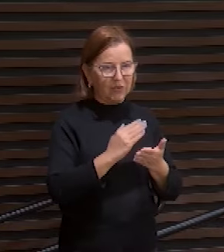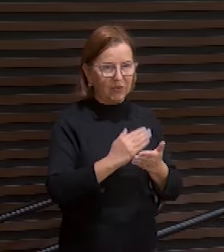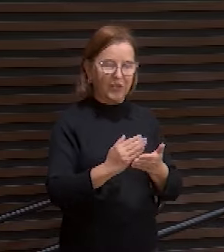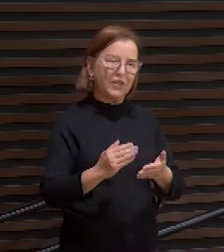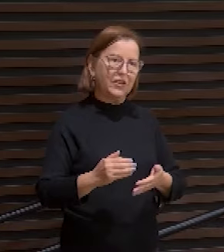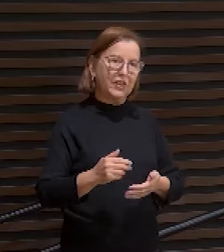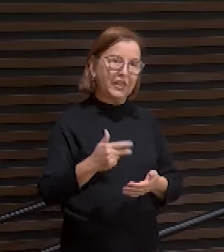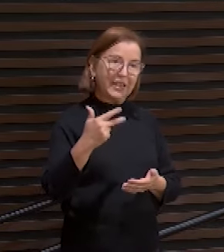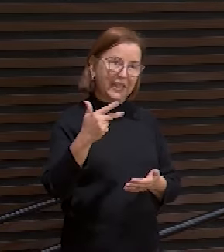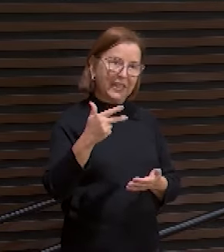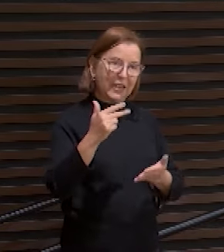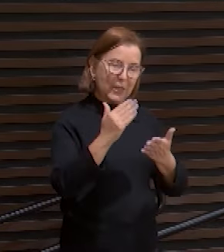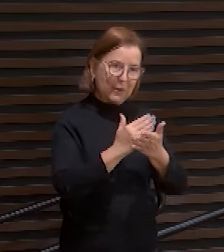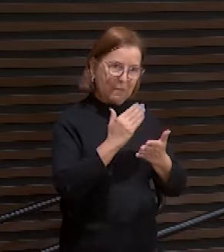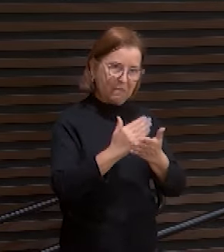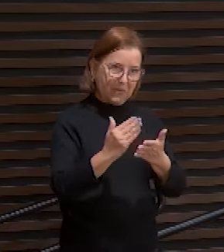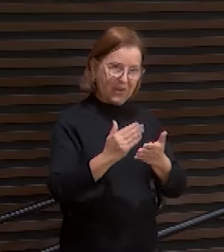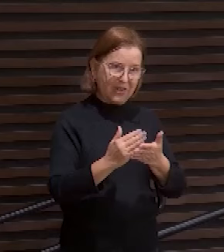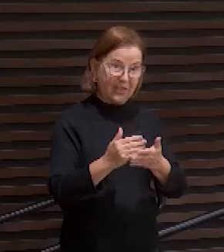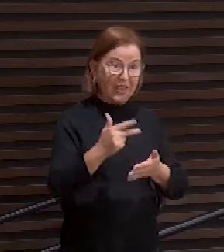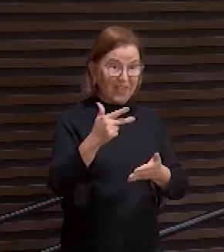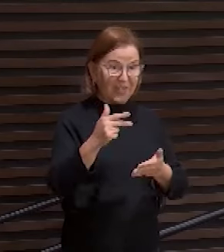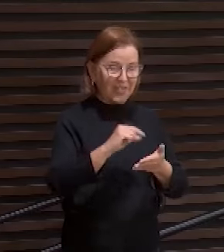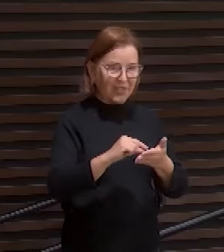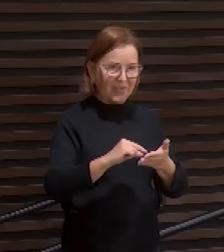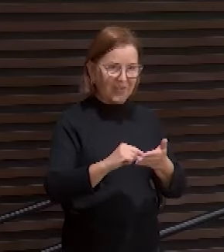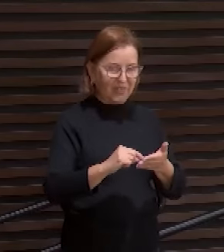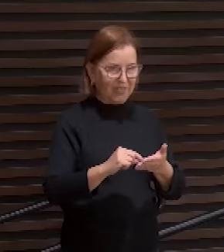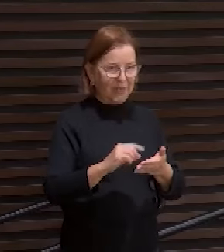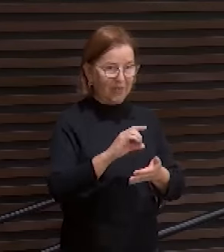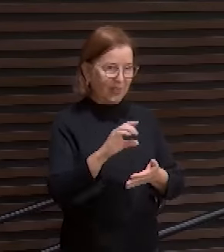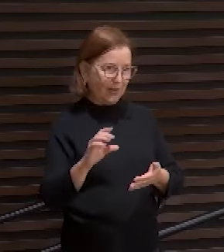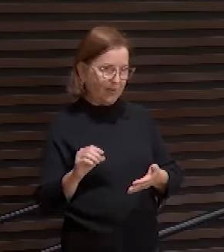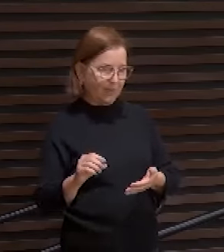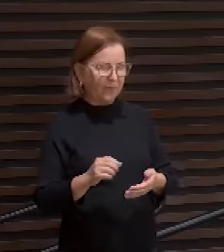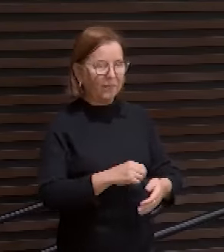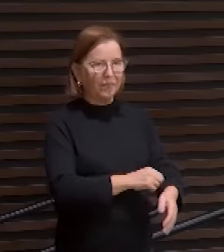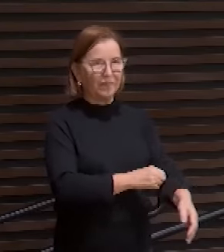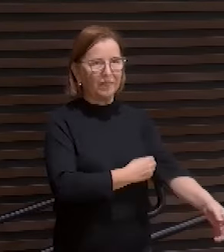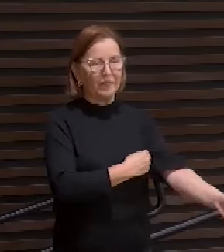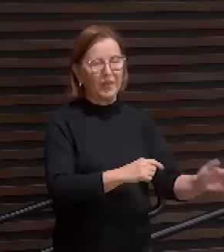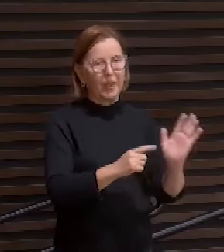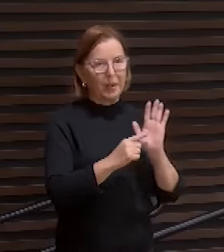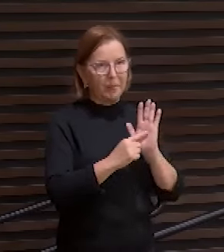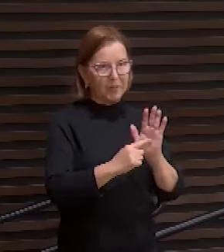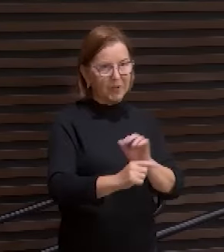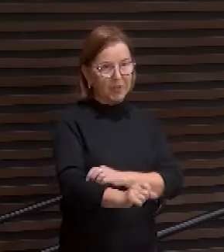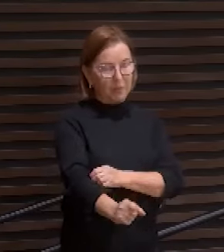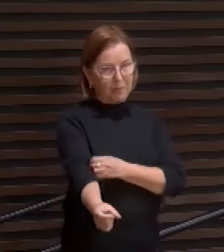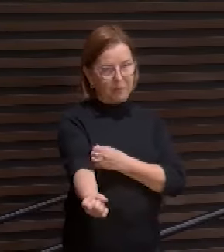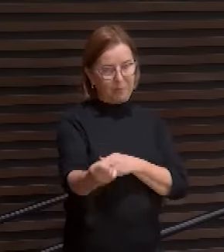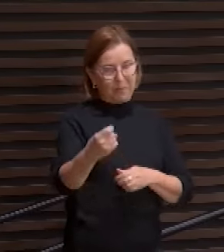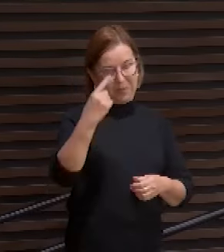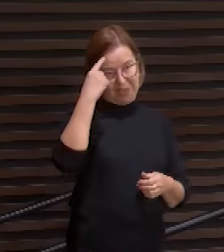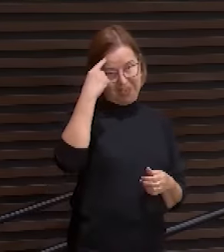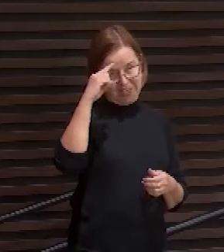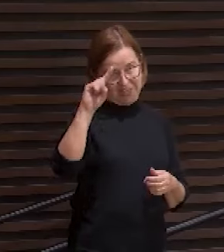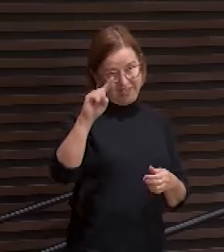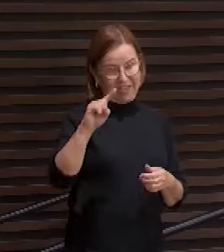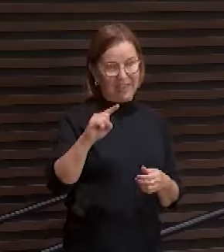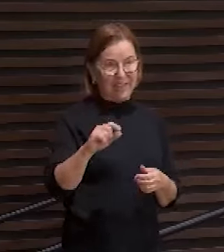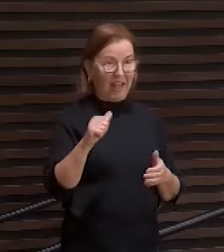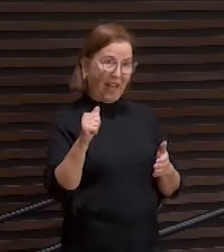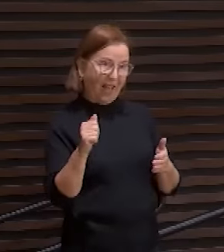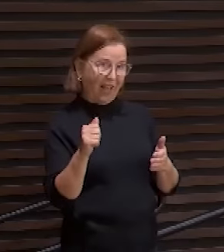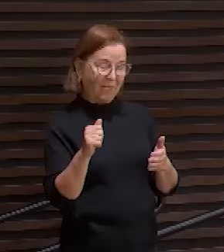3 versículos cada. E aí, o quiasma é assim, ele apresenta uma ideia A na primeira estrofe, uma ideia B na